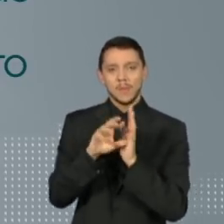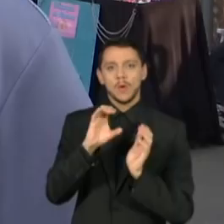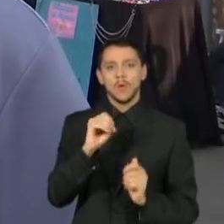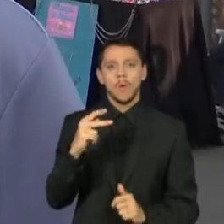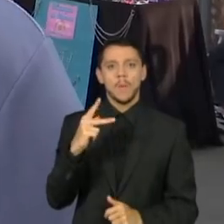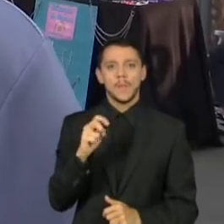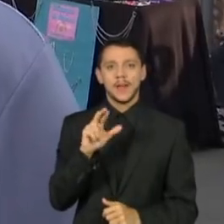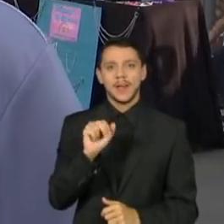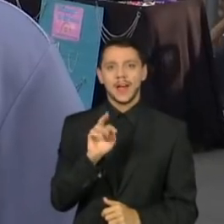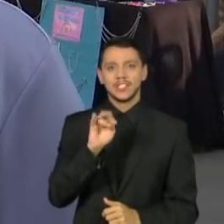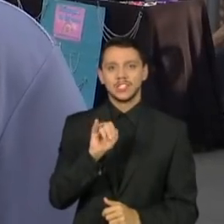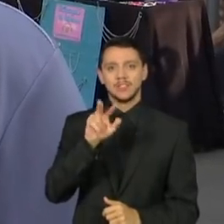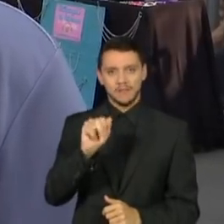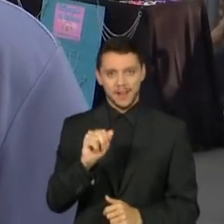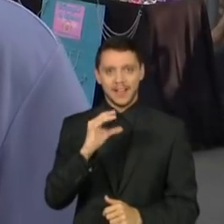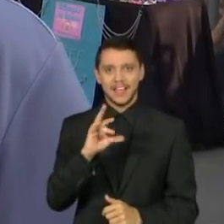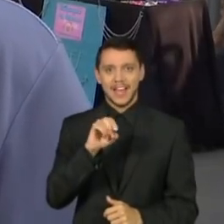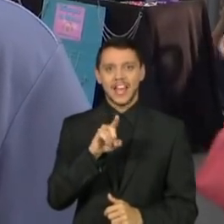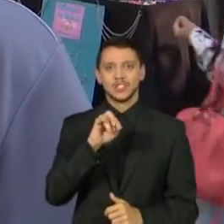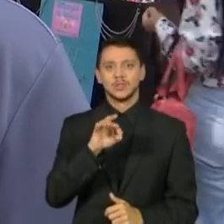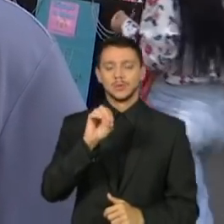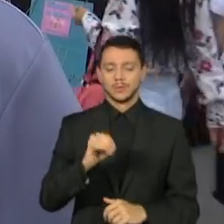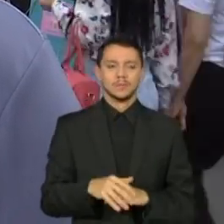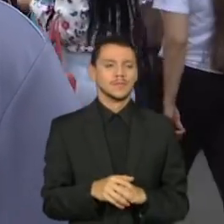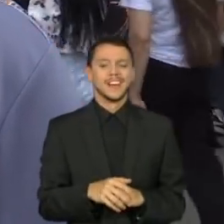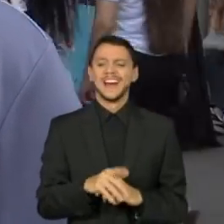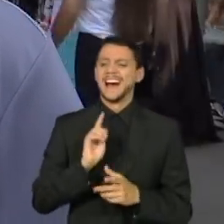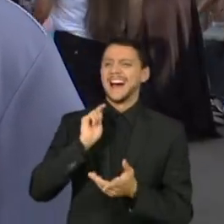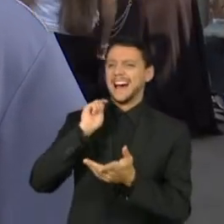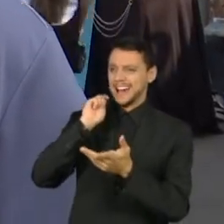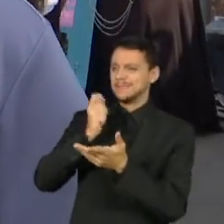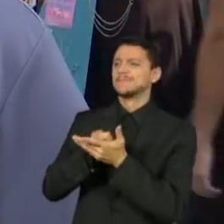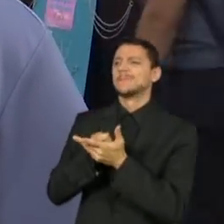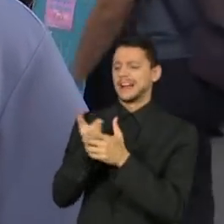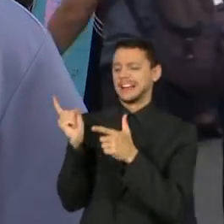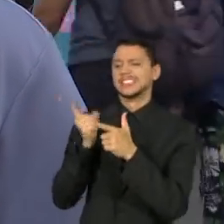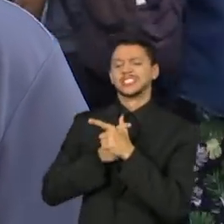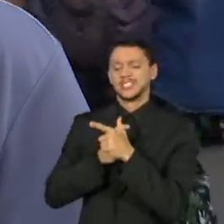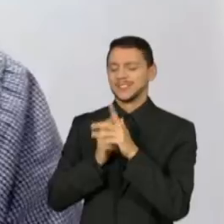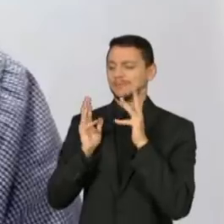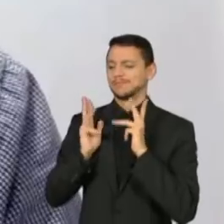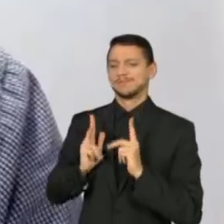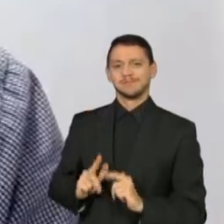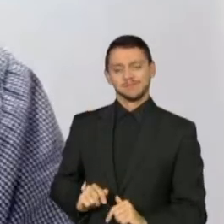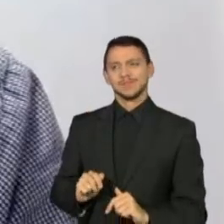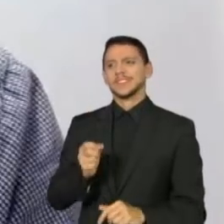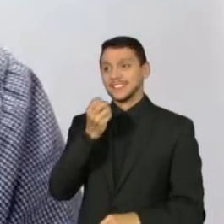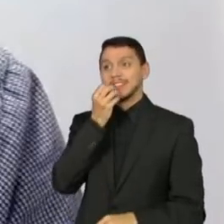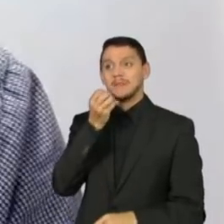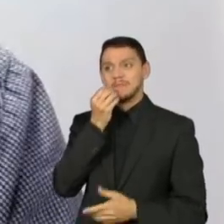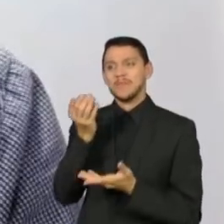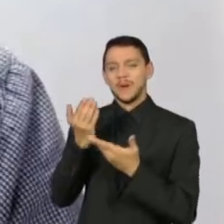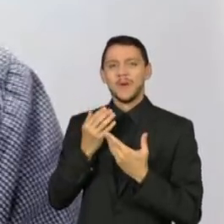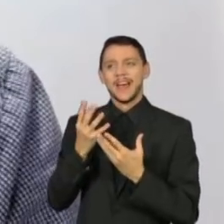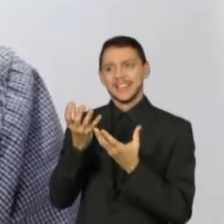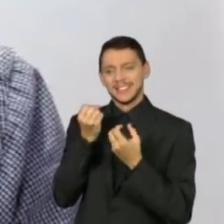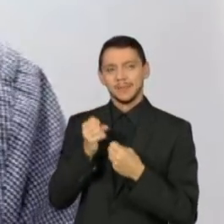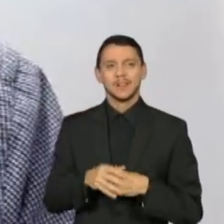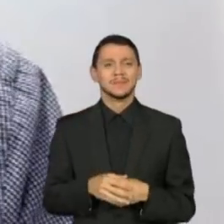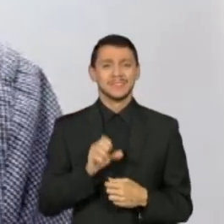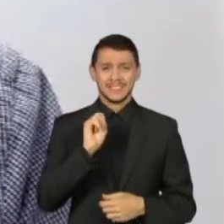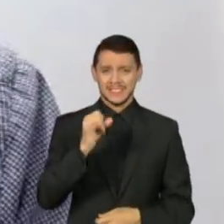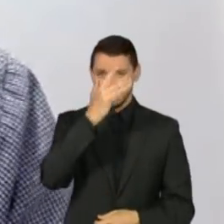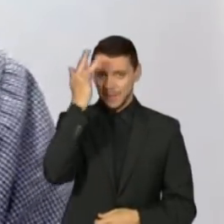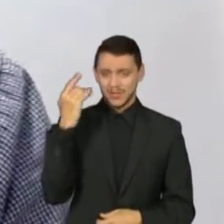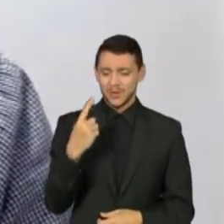crédito. Ah, quitaria algumas dívidas e presentearia alguém. Se a pessoa tem lá 100, 120 reais,